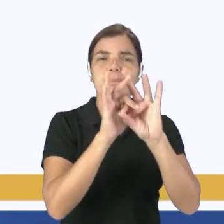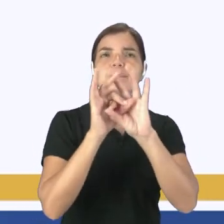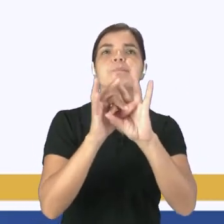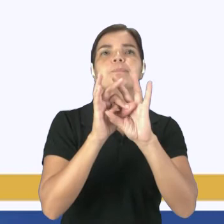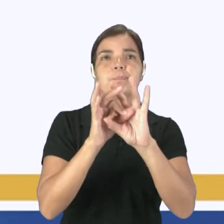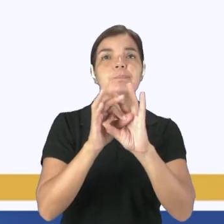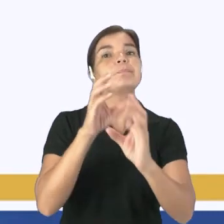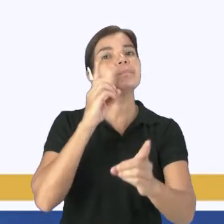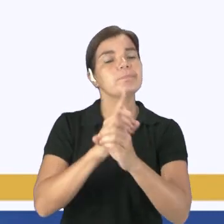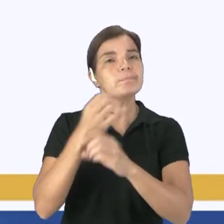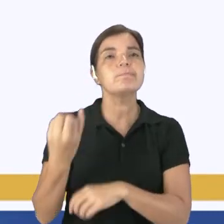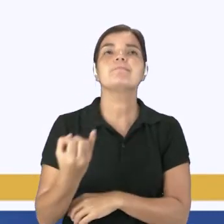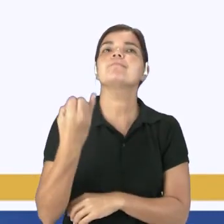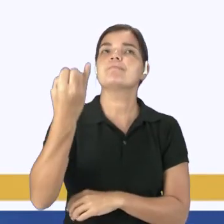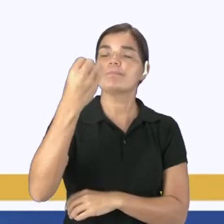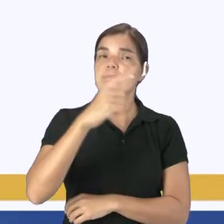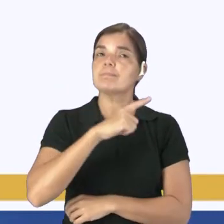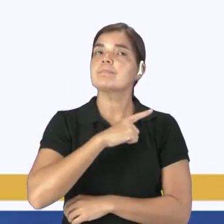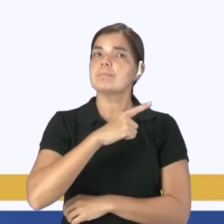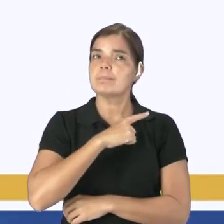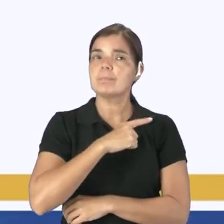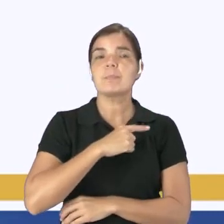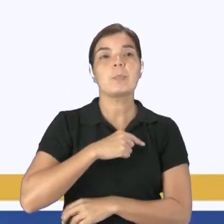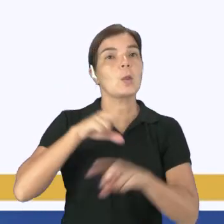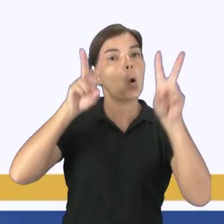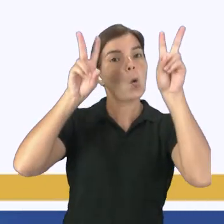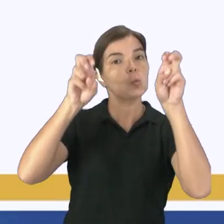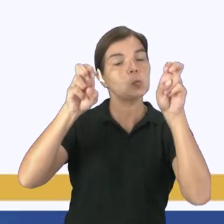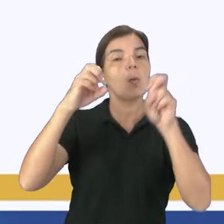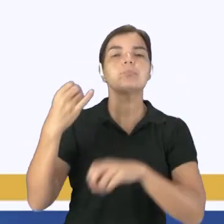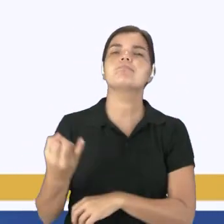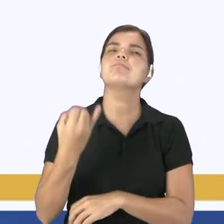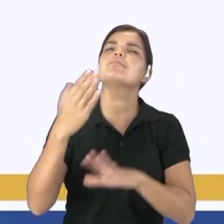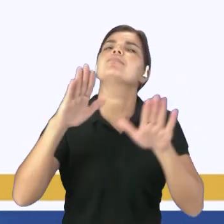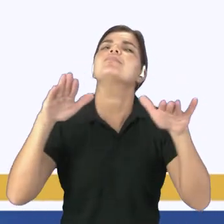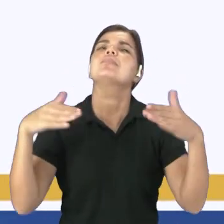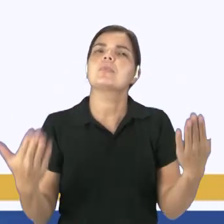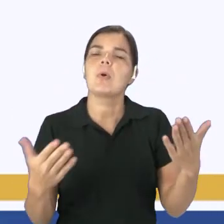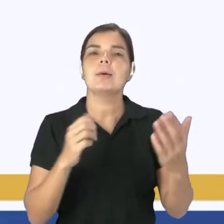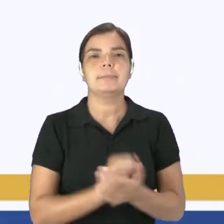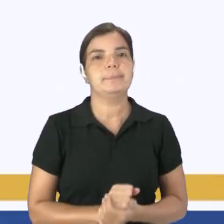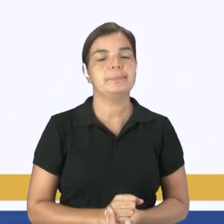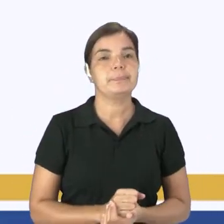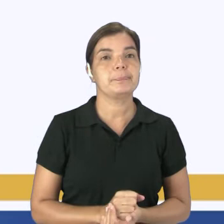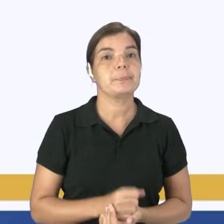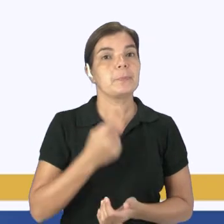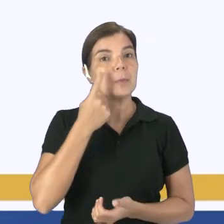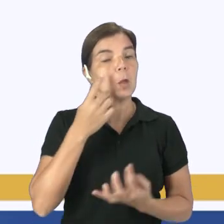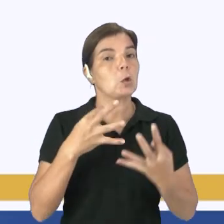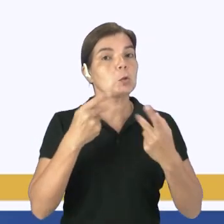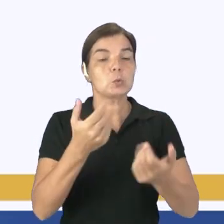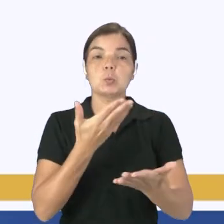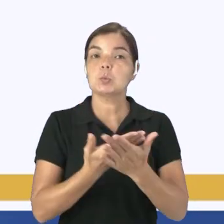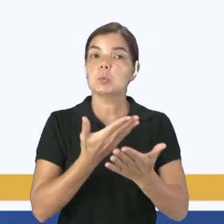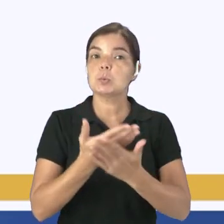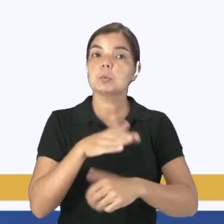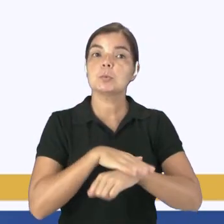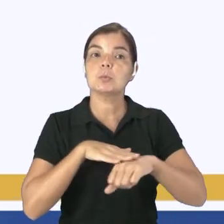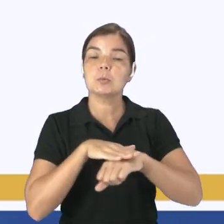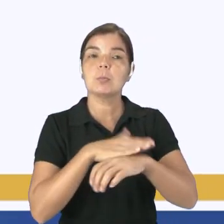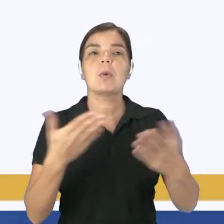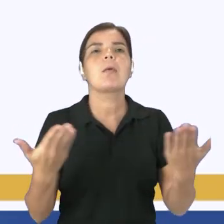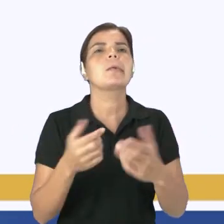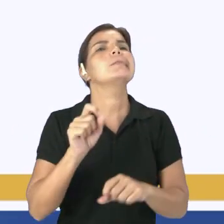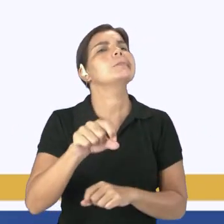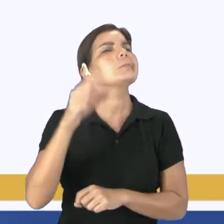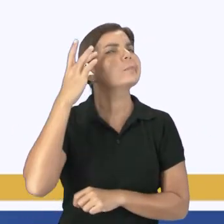ele teve como tema central qual desses pontos? E aí, partindo de tudo que a gente conversou até aqui, o que vocês